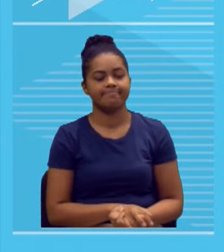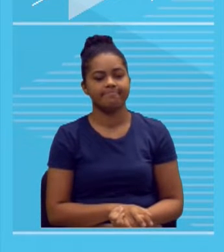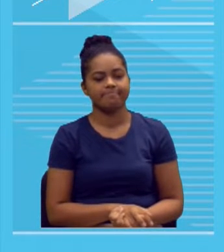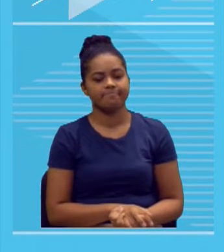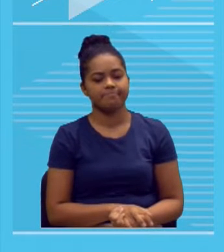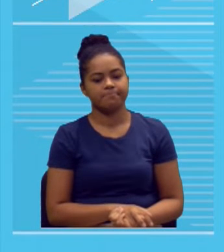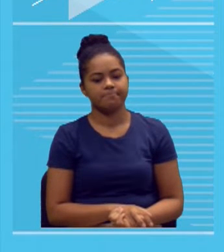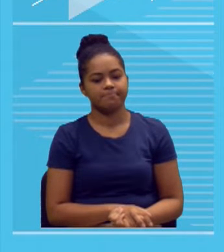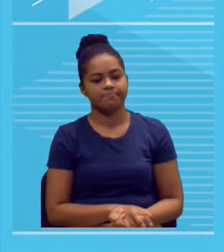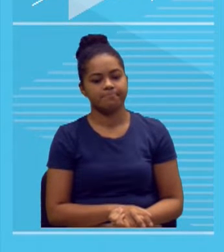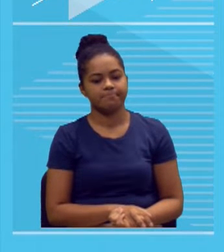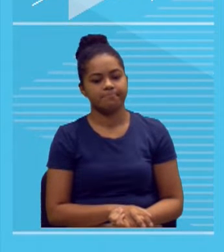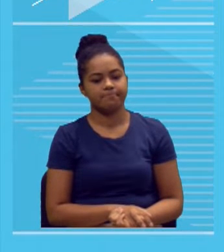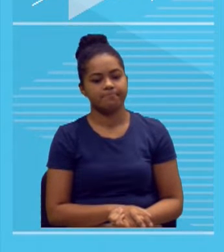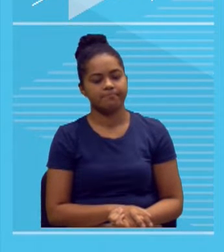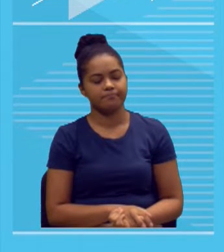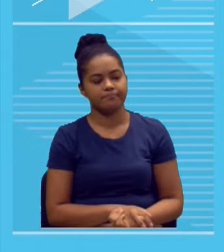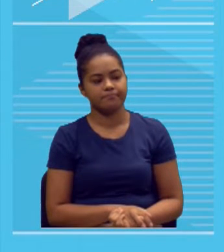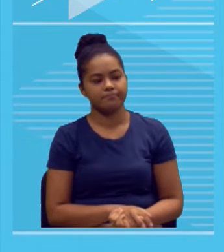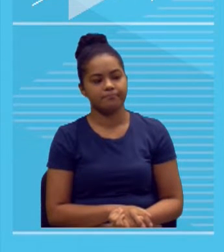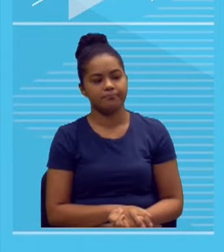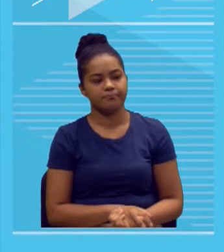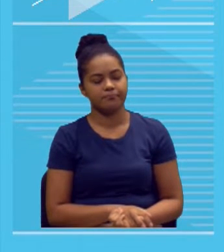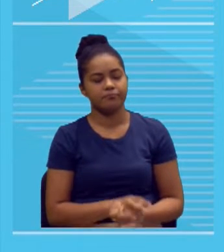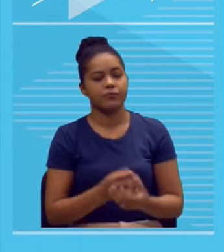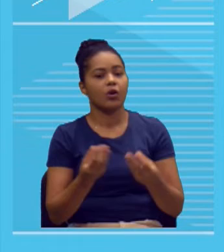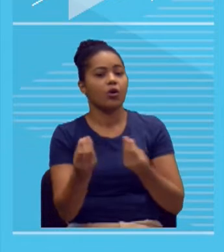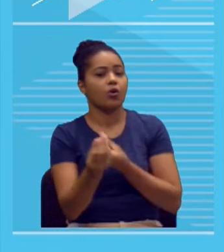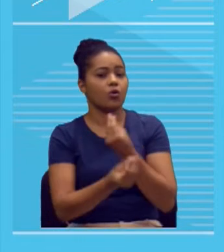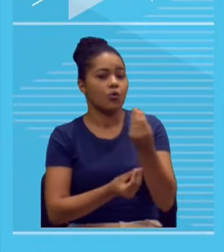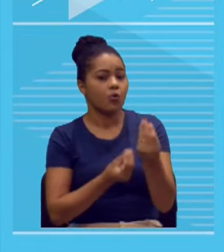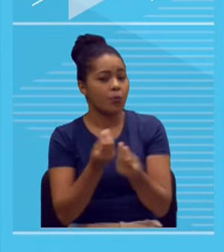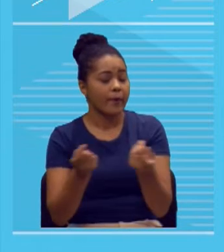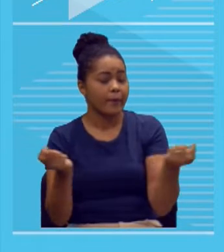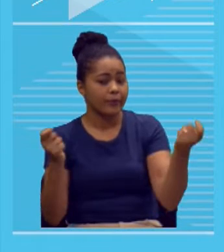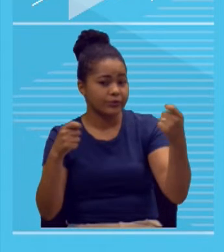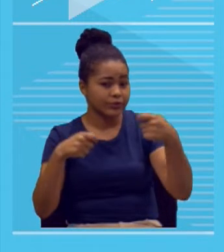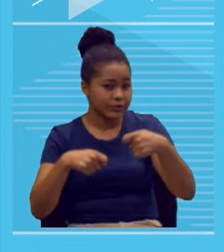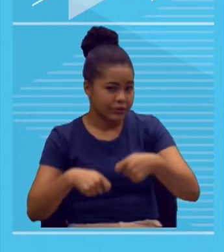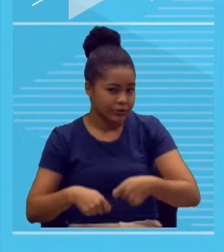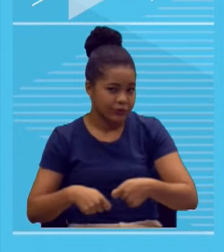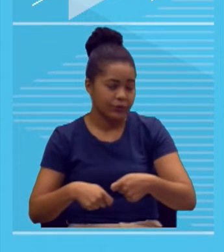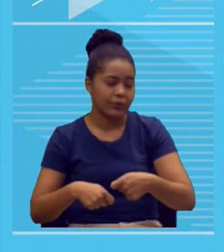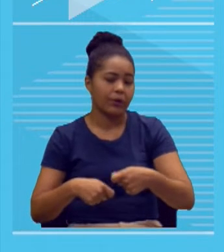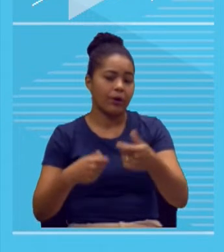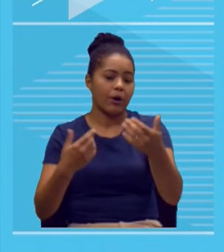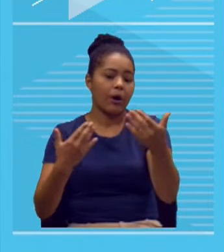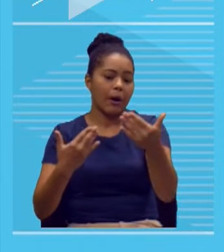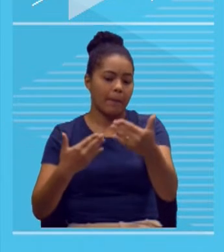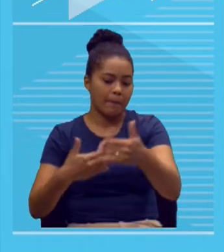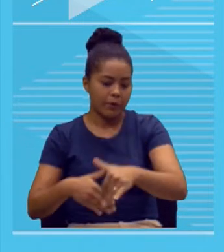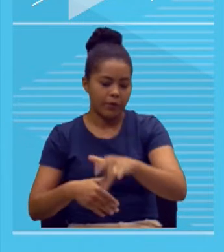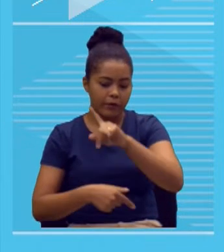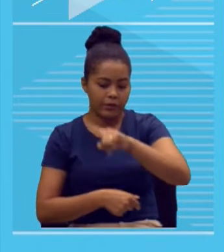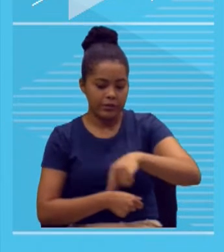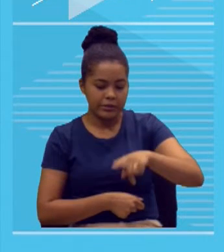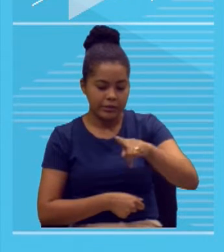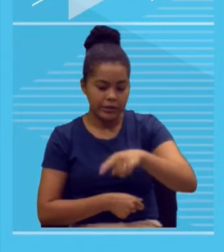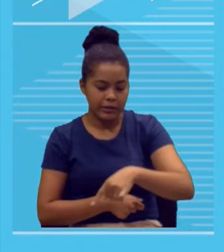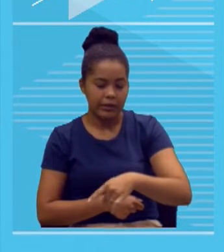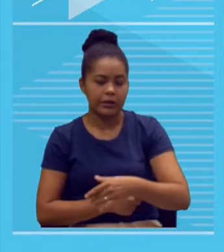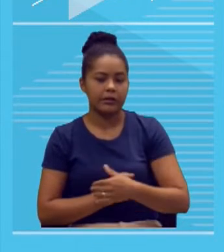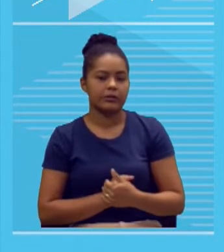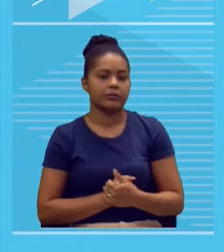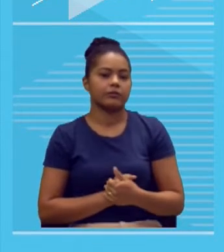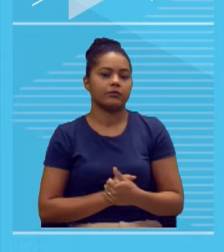com que essa prova desse candidato seja cancelada? Não ter atendido ao gênero textual. Veja,